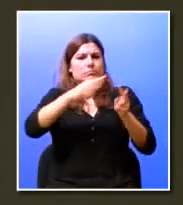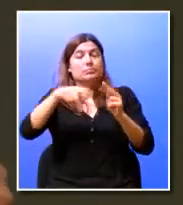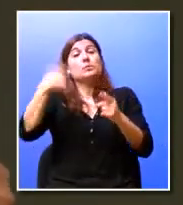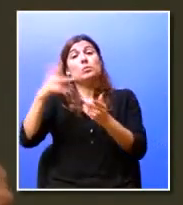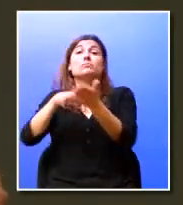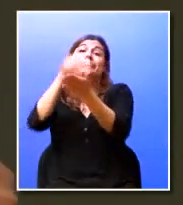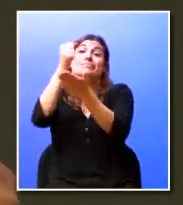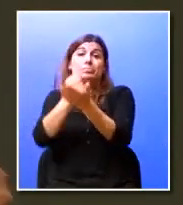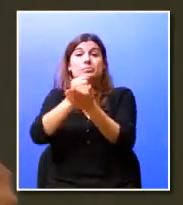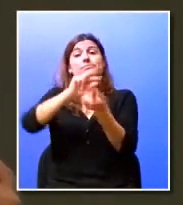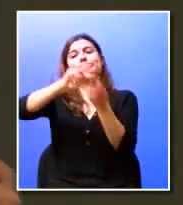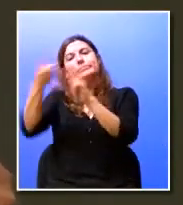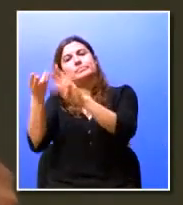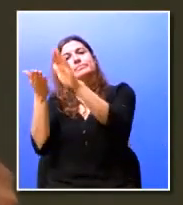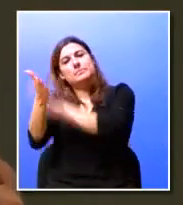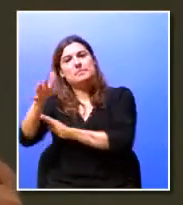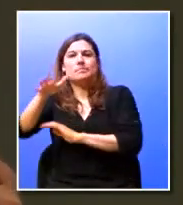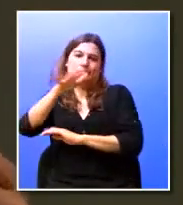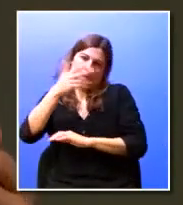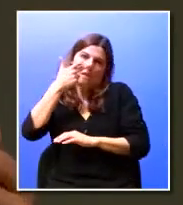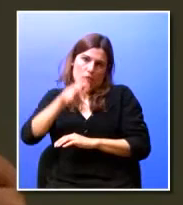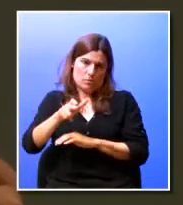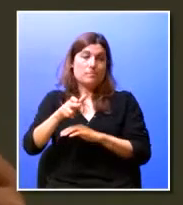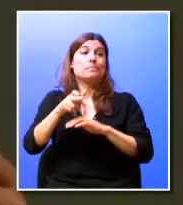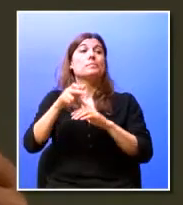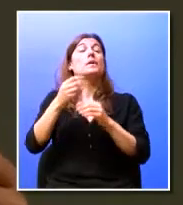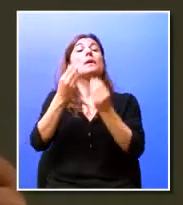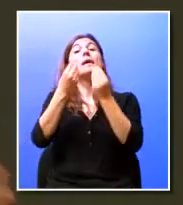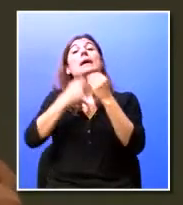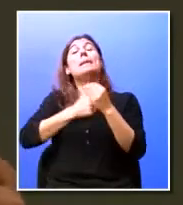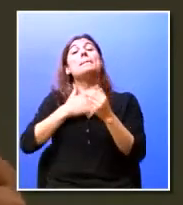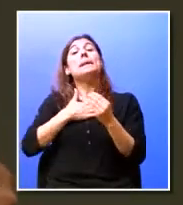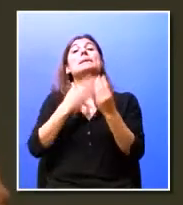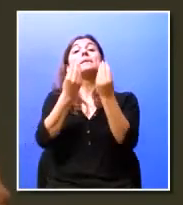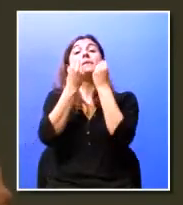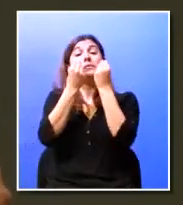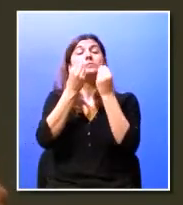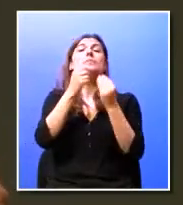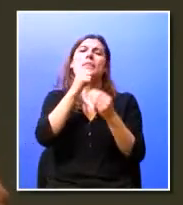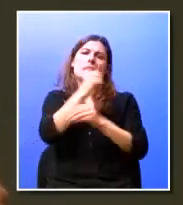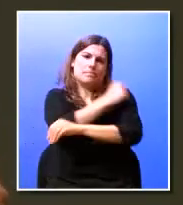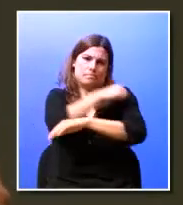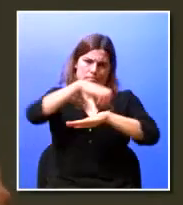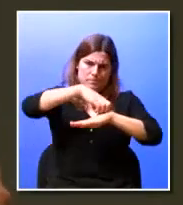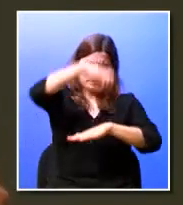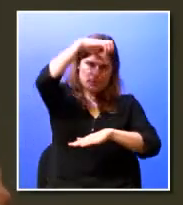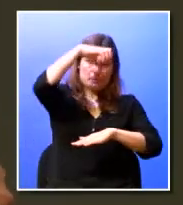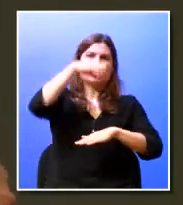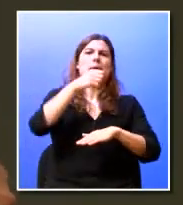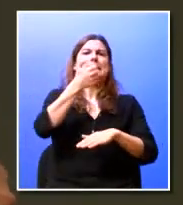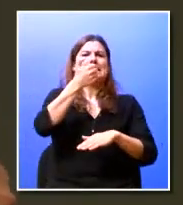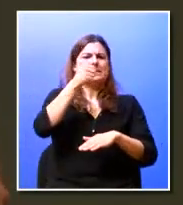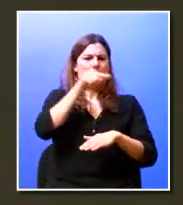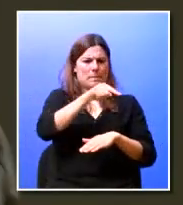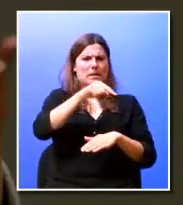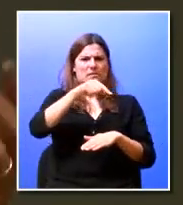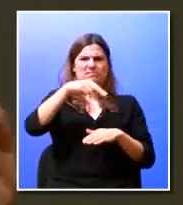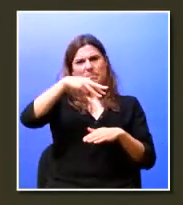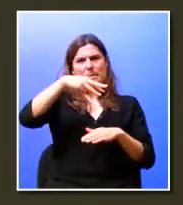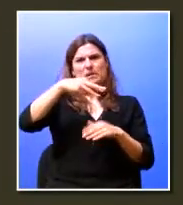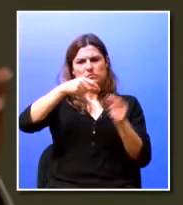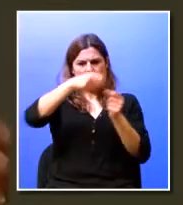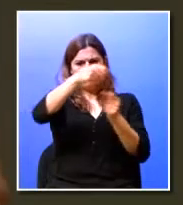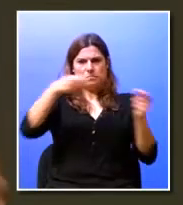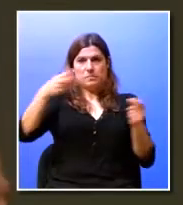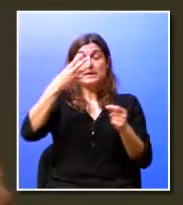com a transição para a reforma. Toda a formação da empresa decorre em edifício próprio, com mais de 5 mil metros de espaço,